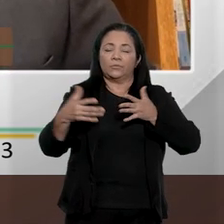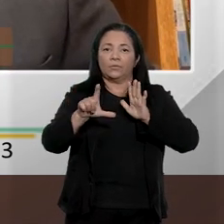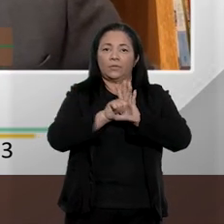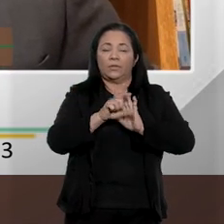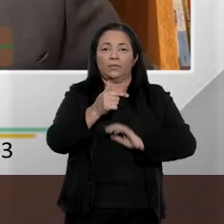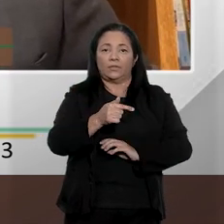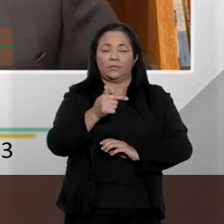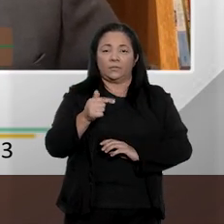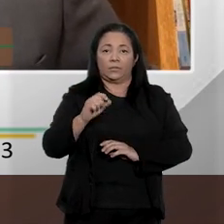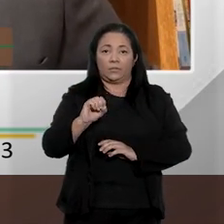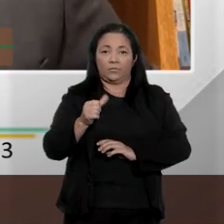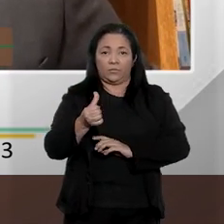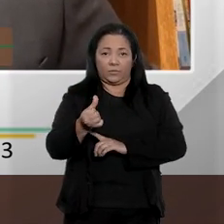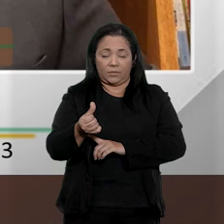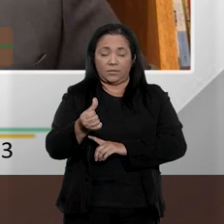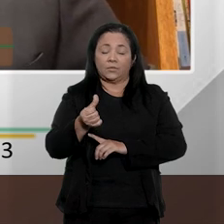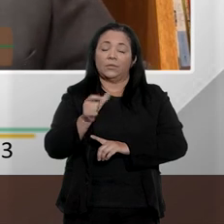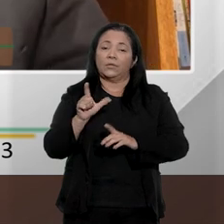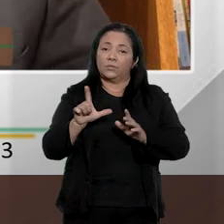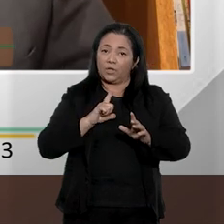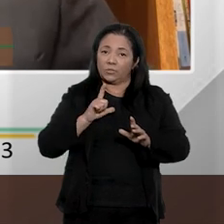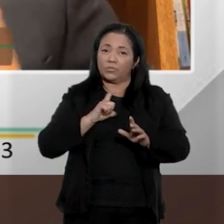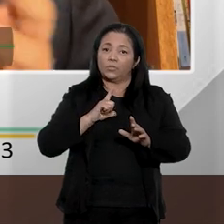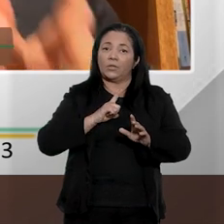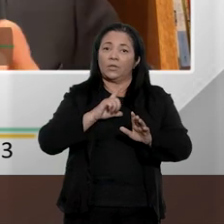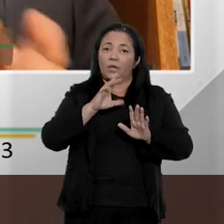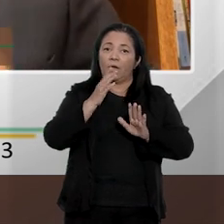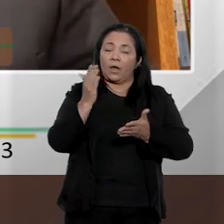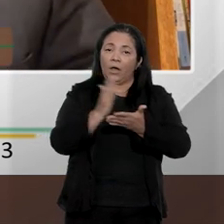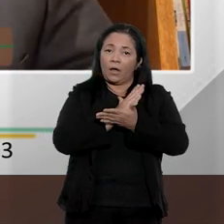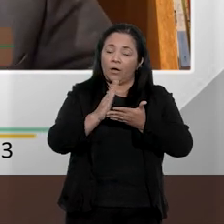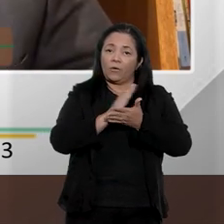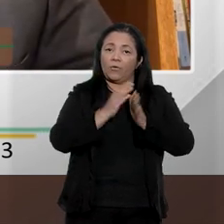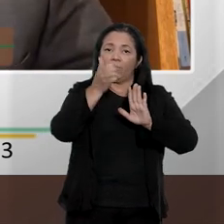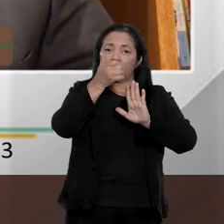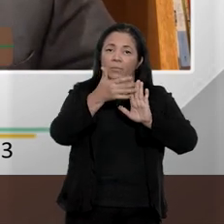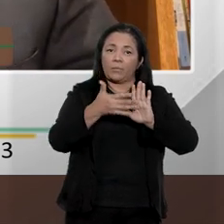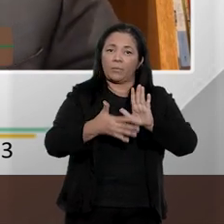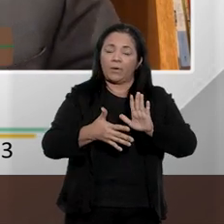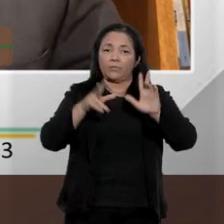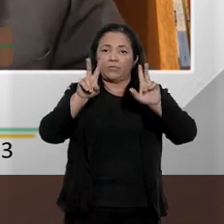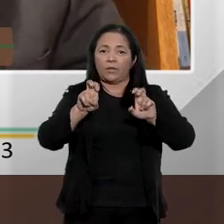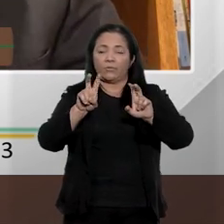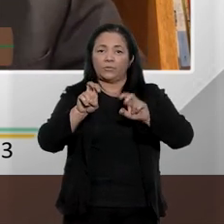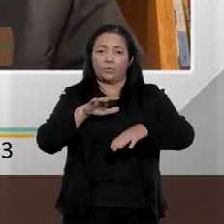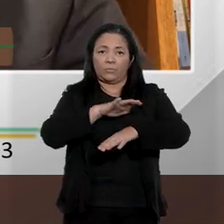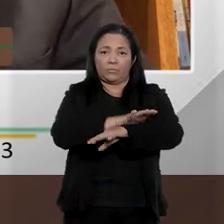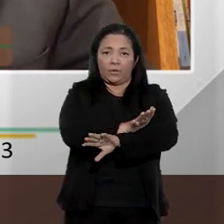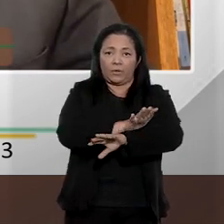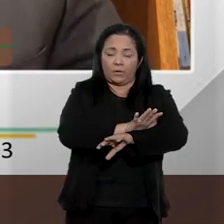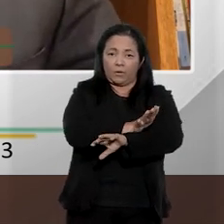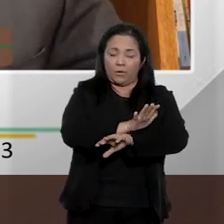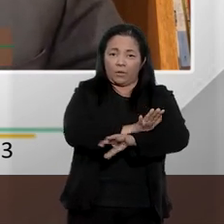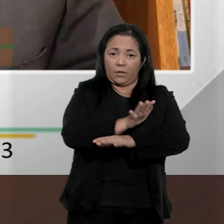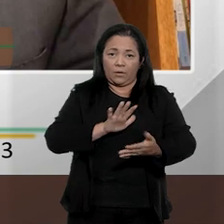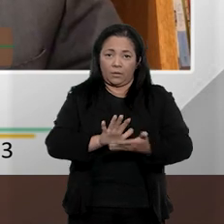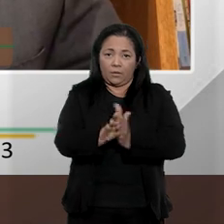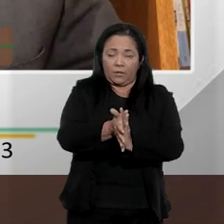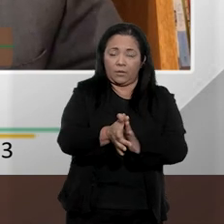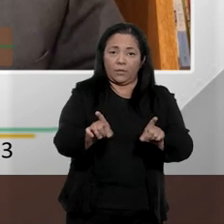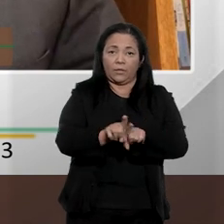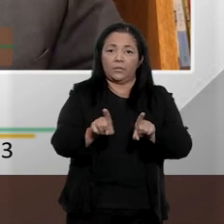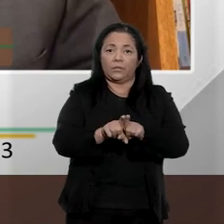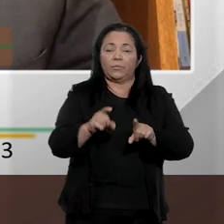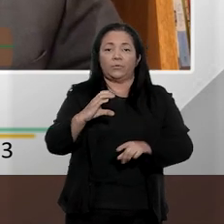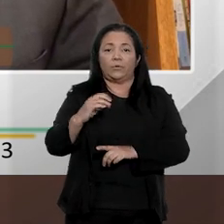na Lei nº 7716, algumas práticas que caracterizavam preconceito ou discriminação. E a gente tinha, no Código